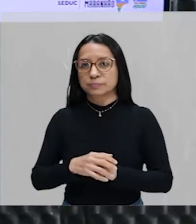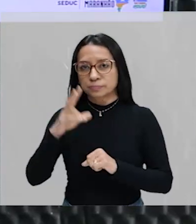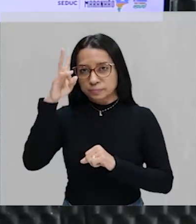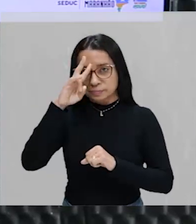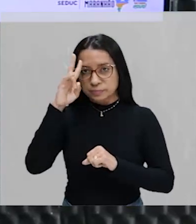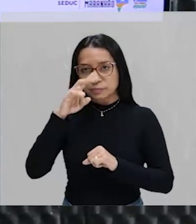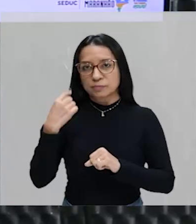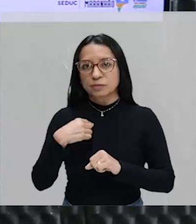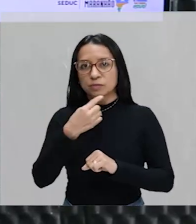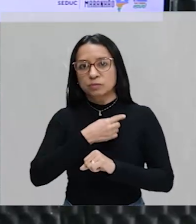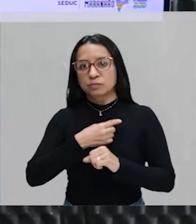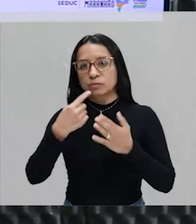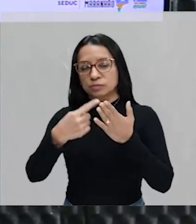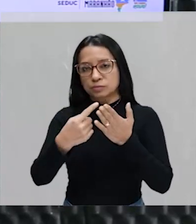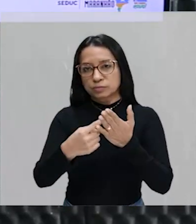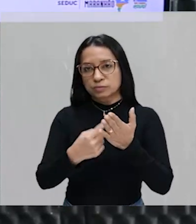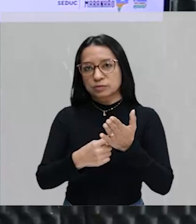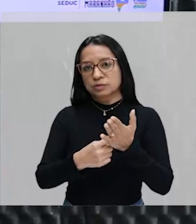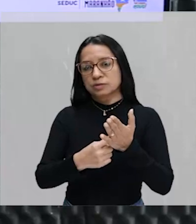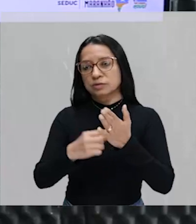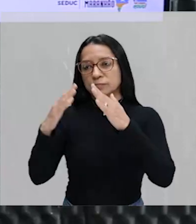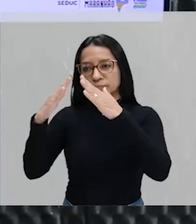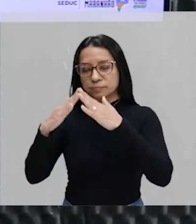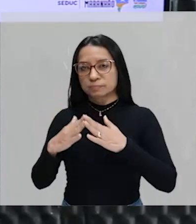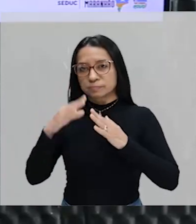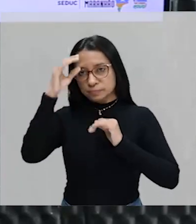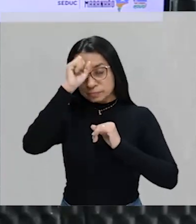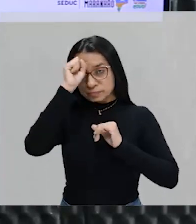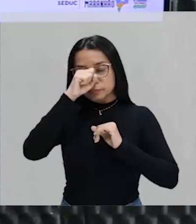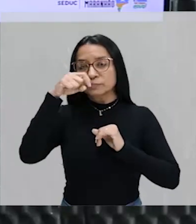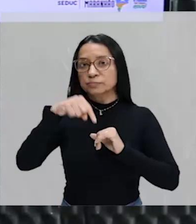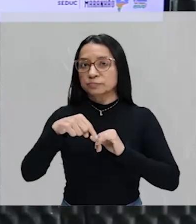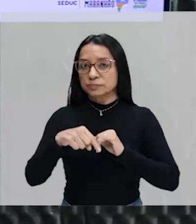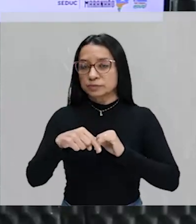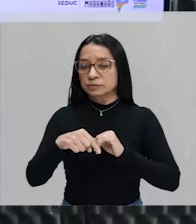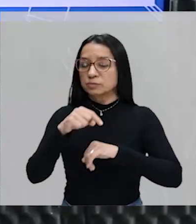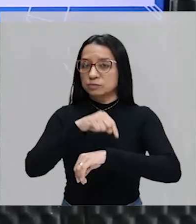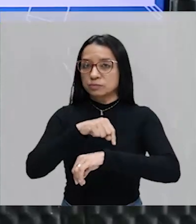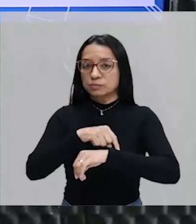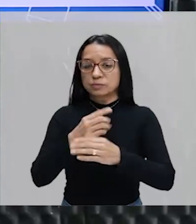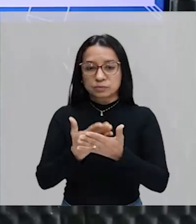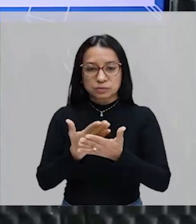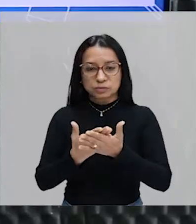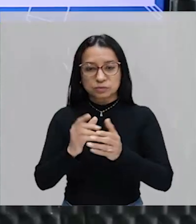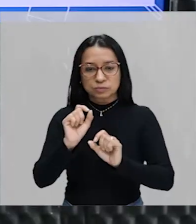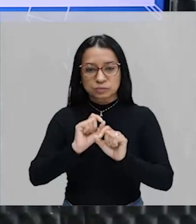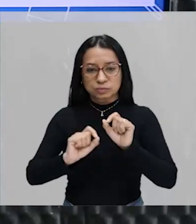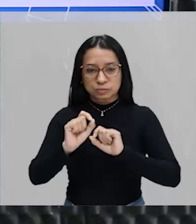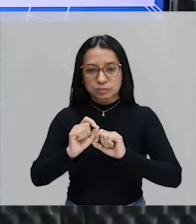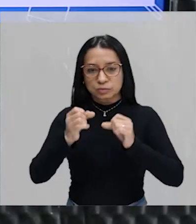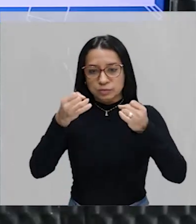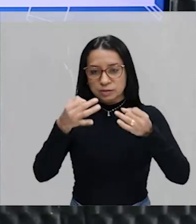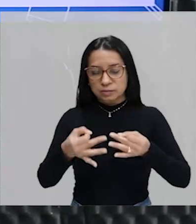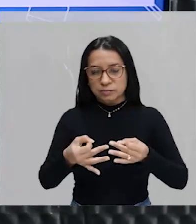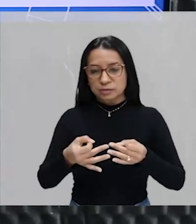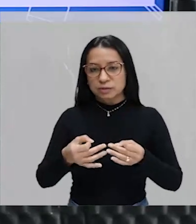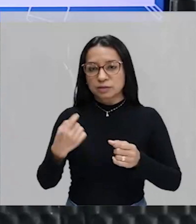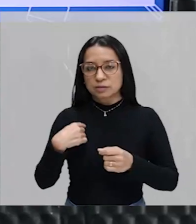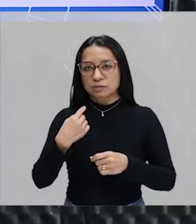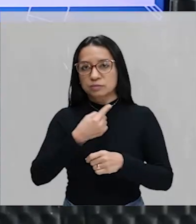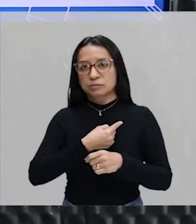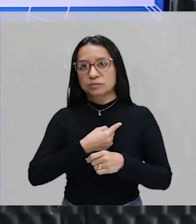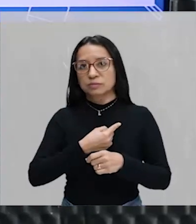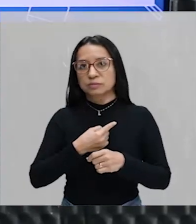Lembra, o nosso projeto é Fique em Casa Aprendendo. E aqui, para este momento de estudo, como eu disse para você, nós estamos